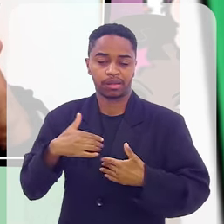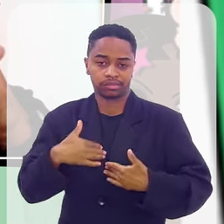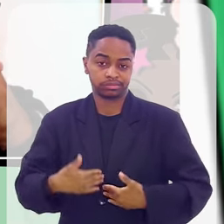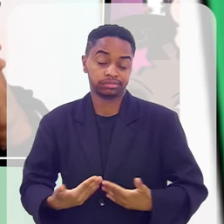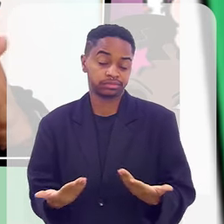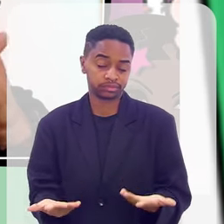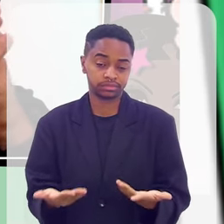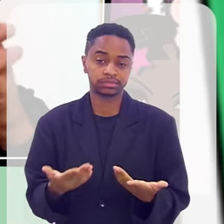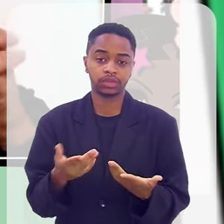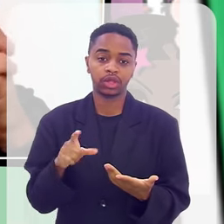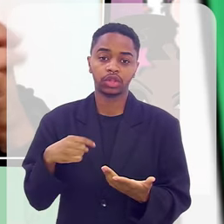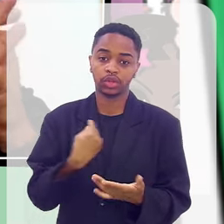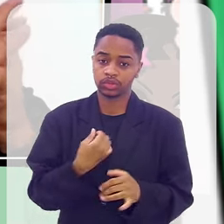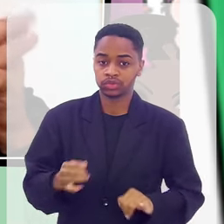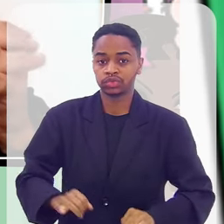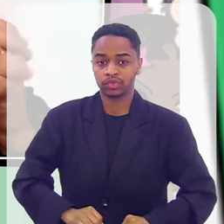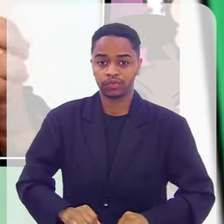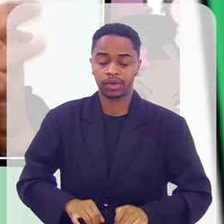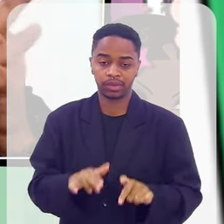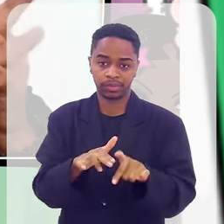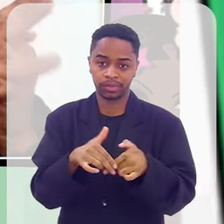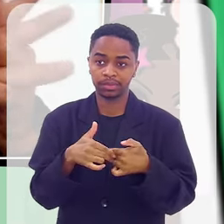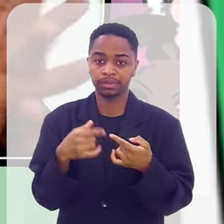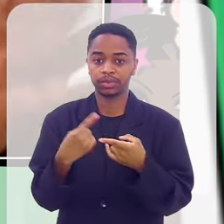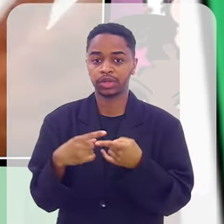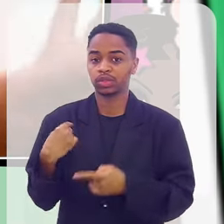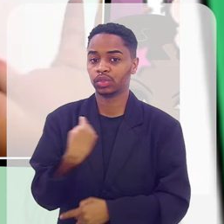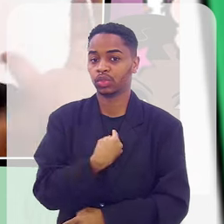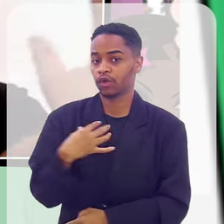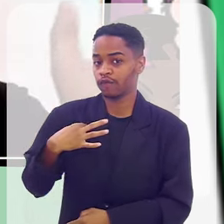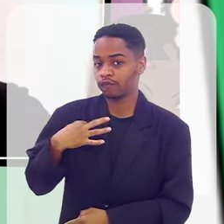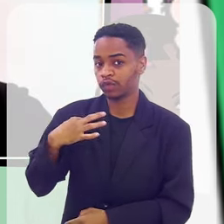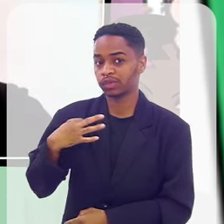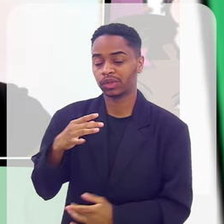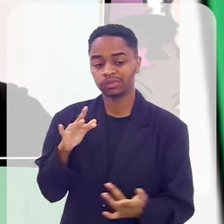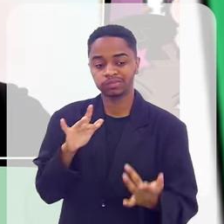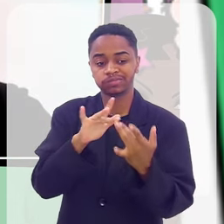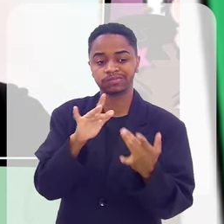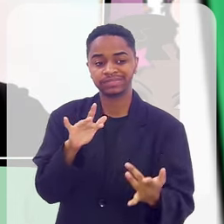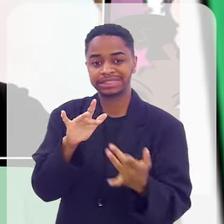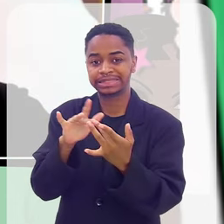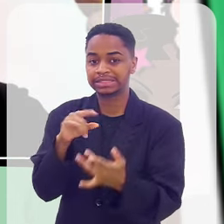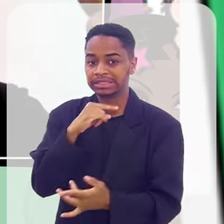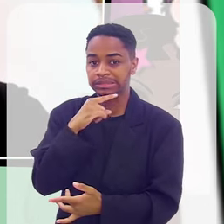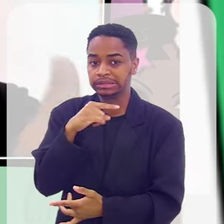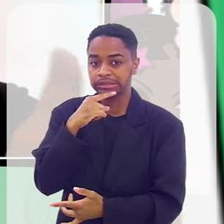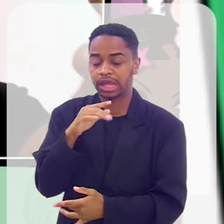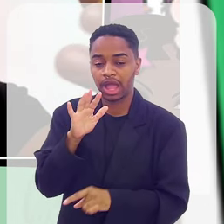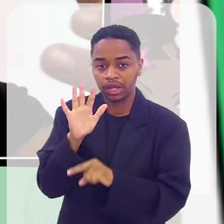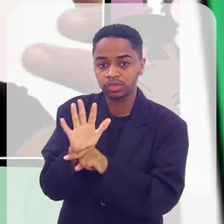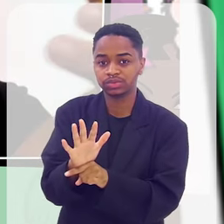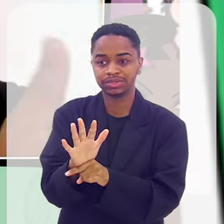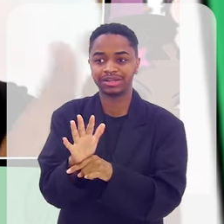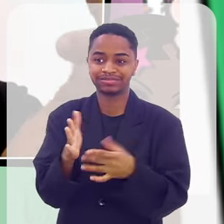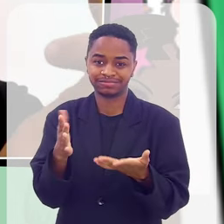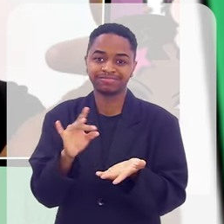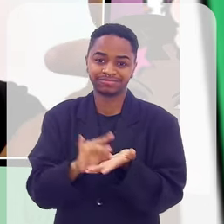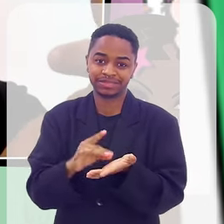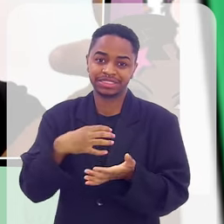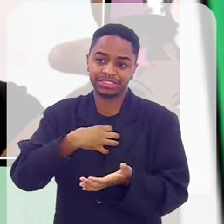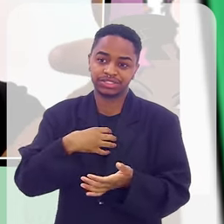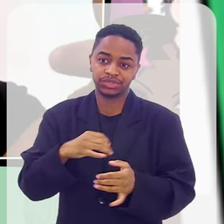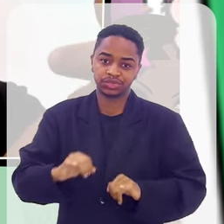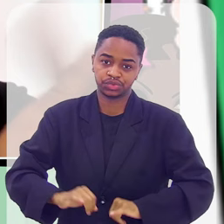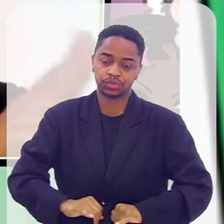gente, nós sofremos com isso, né? Nós voluntários que vamos olhar, que não podemos ajudar assim, é um